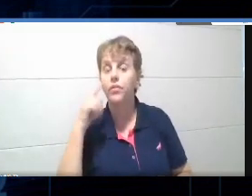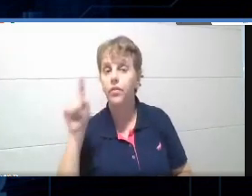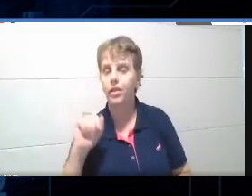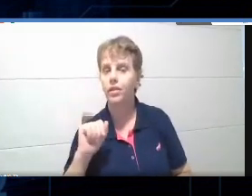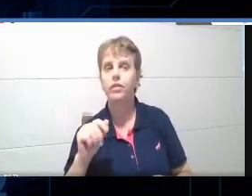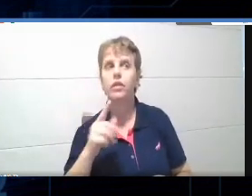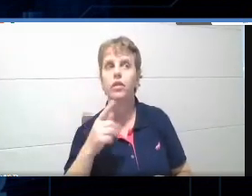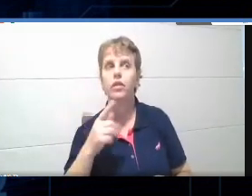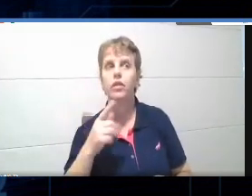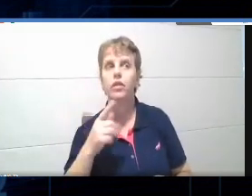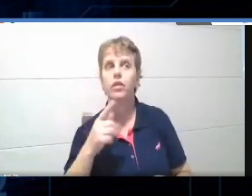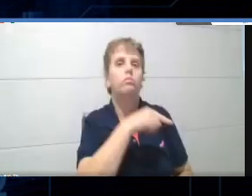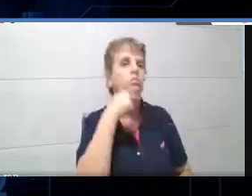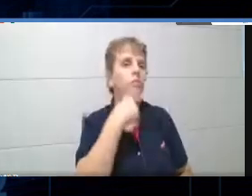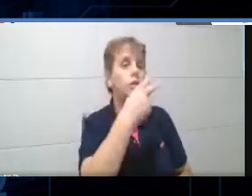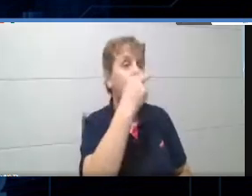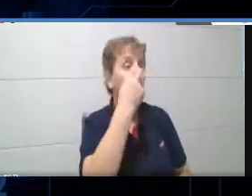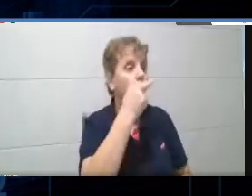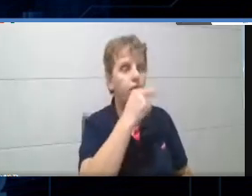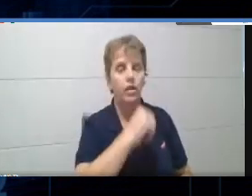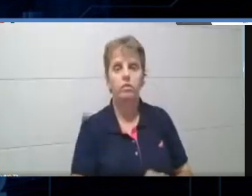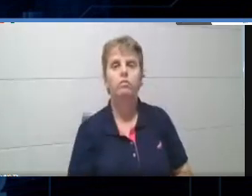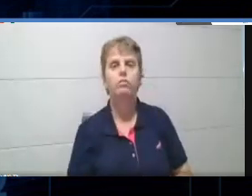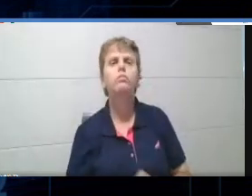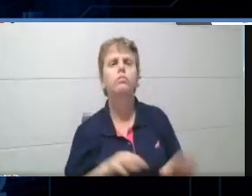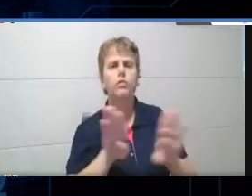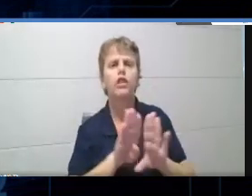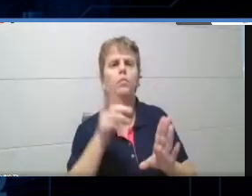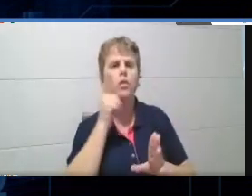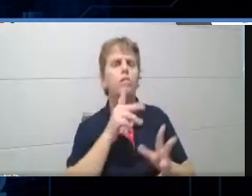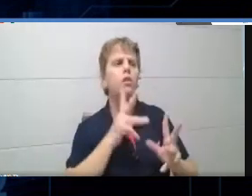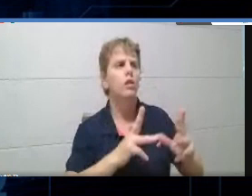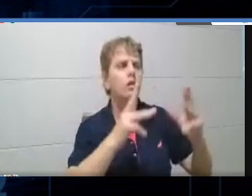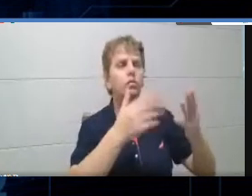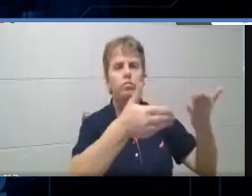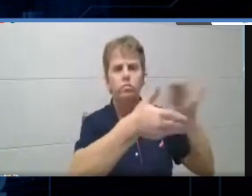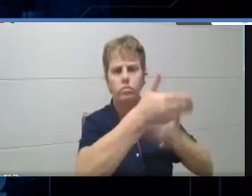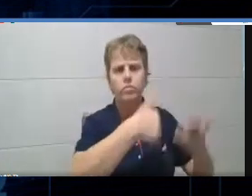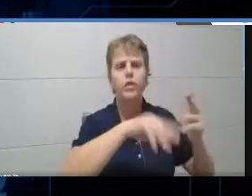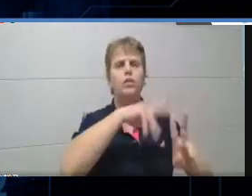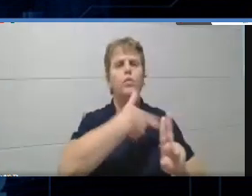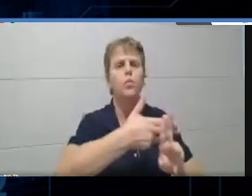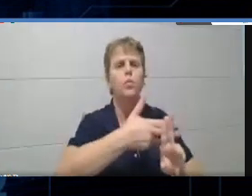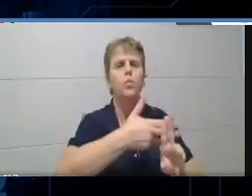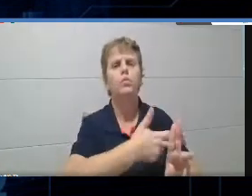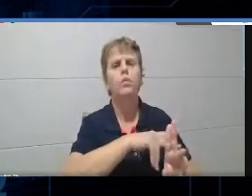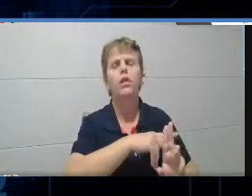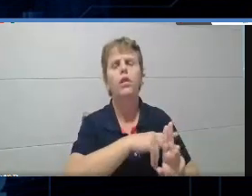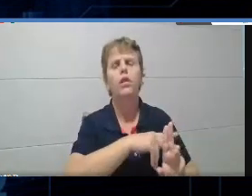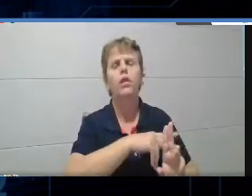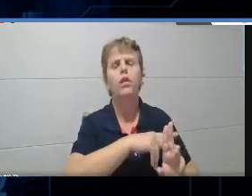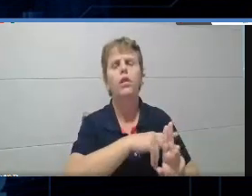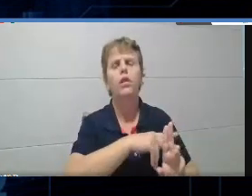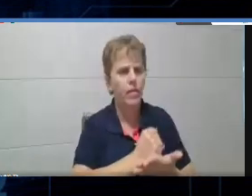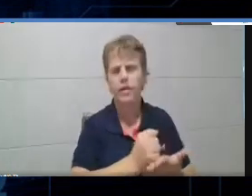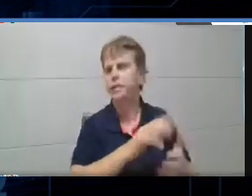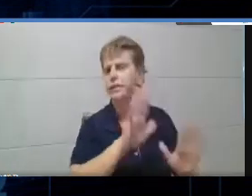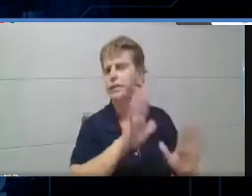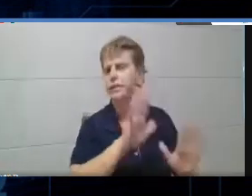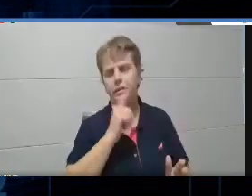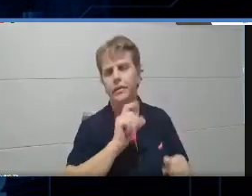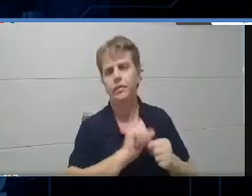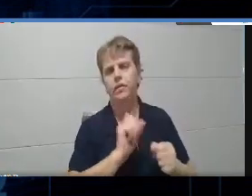alunos. Também tem a opção para editar, para compartilhar, para duplicar, para deletar, enfim. Tá bom?